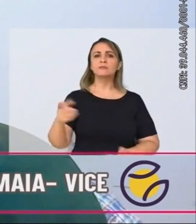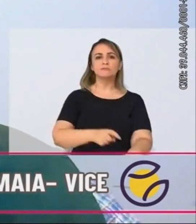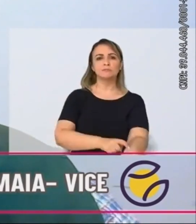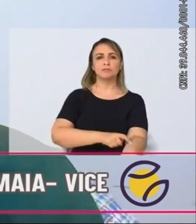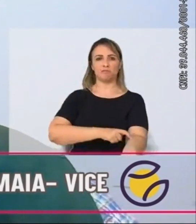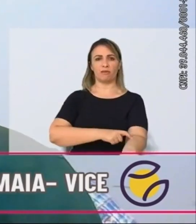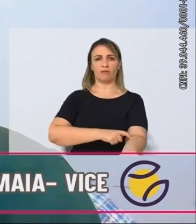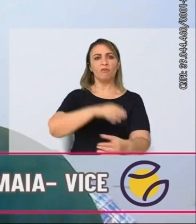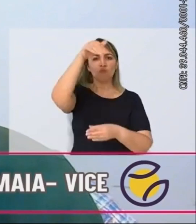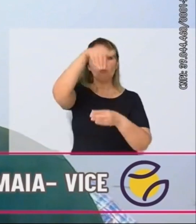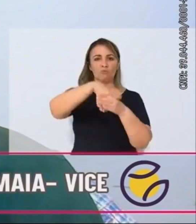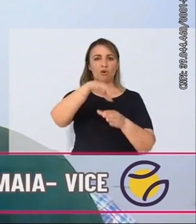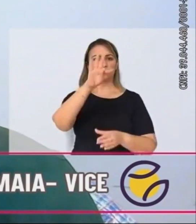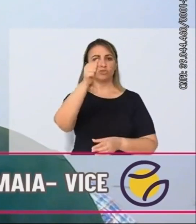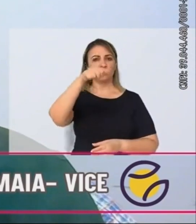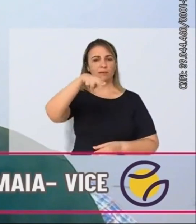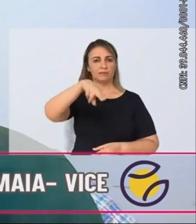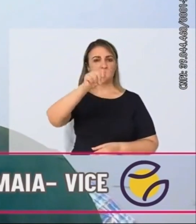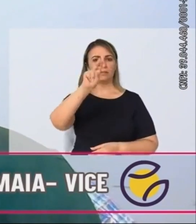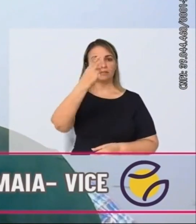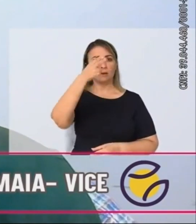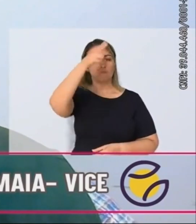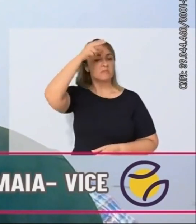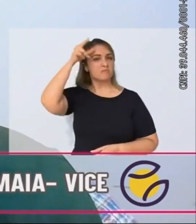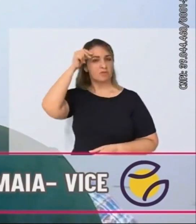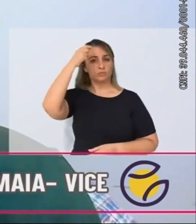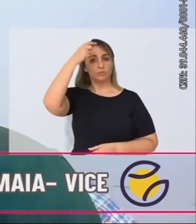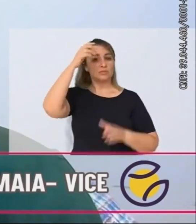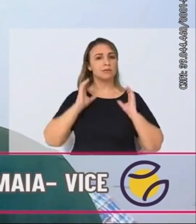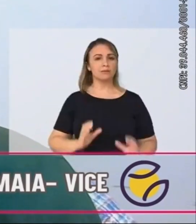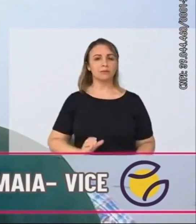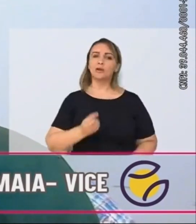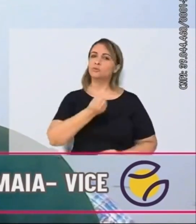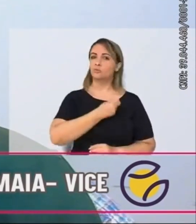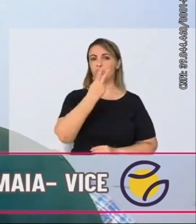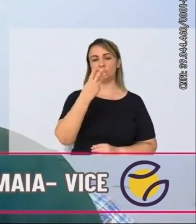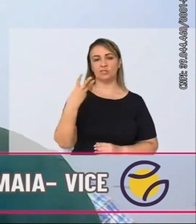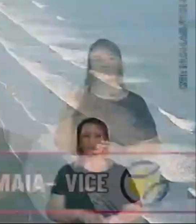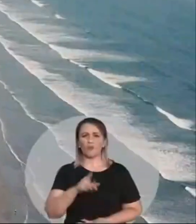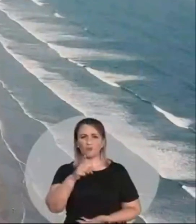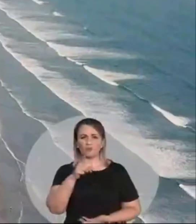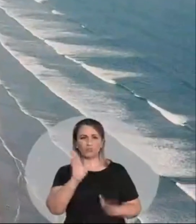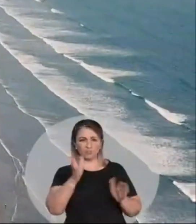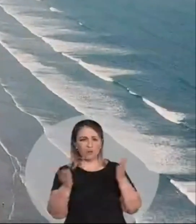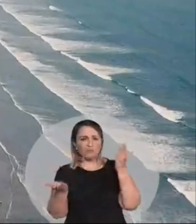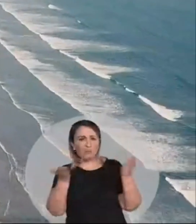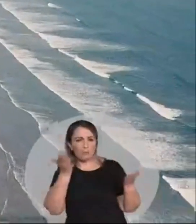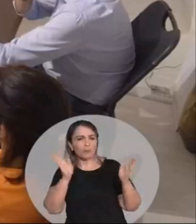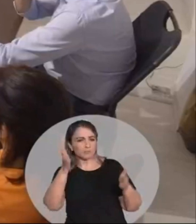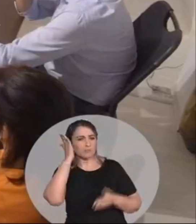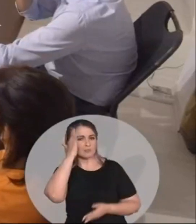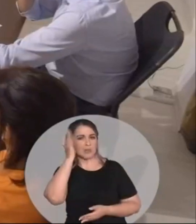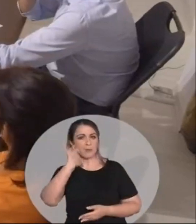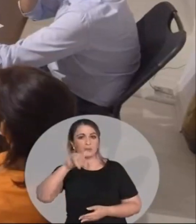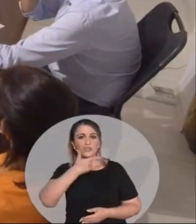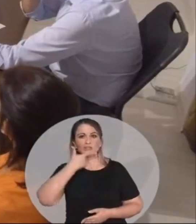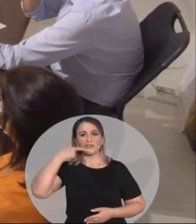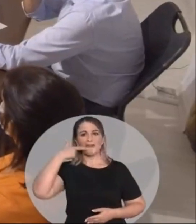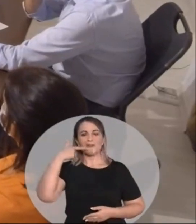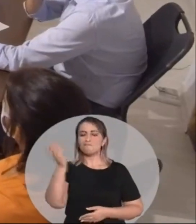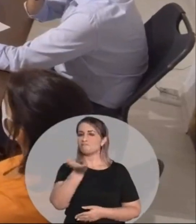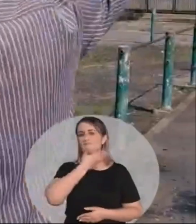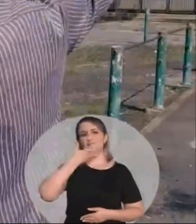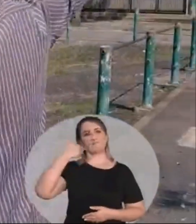É Santos na veia. Daná, prefeito. Andréa, vice. Cidadania, 23. Você comparou e já sabe.